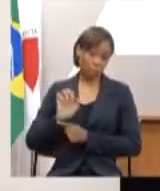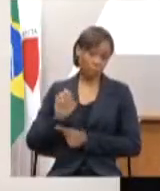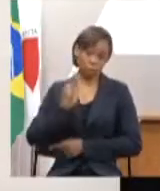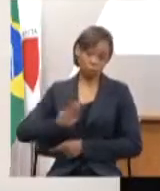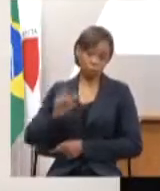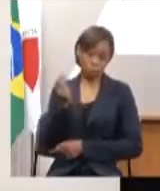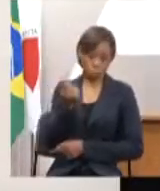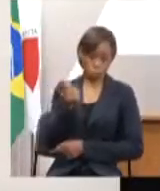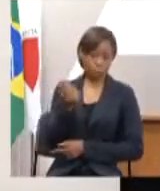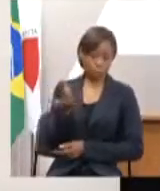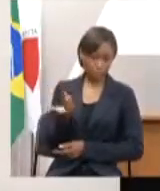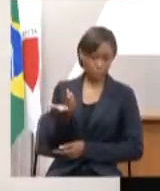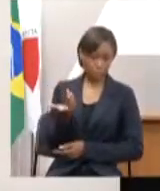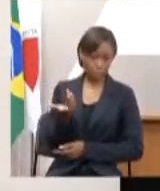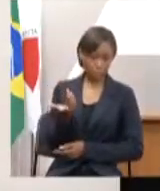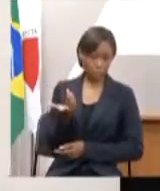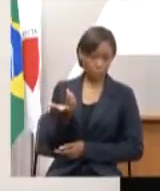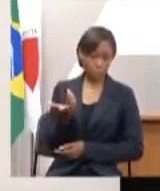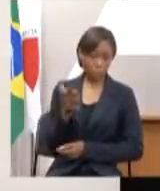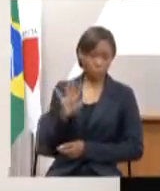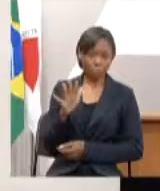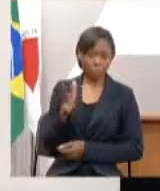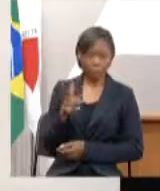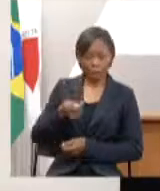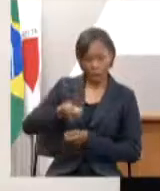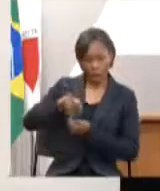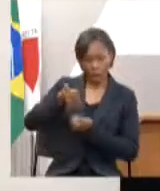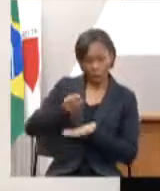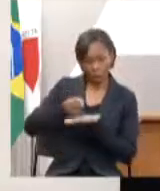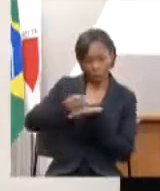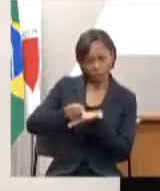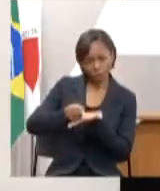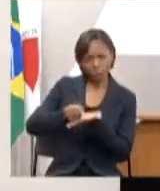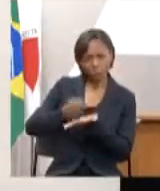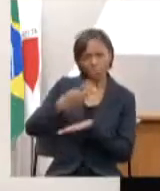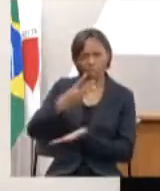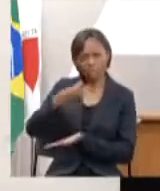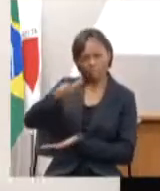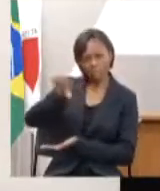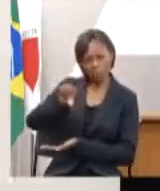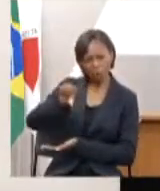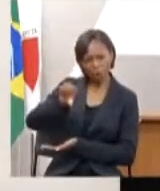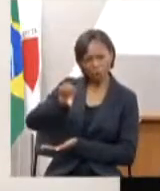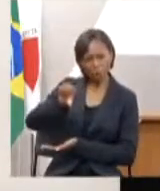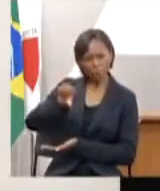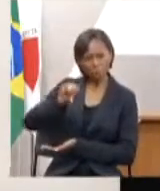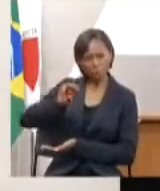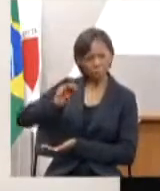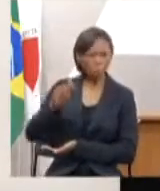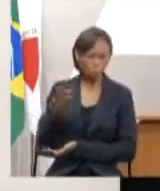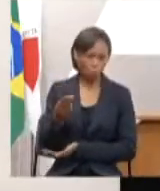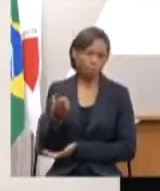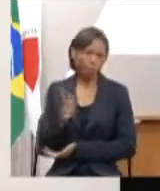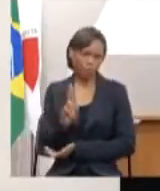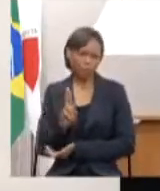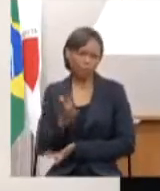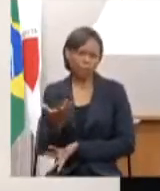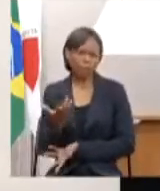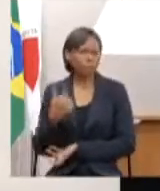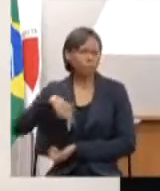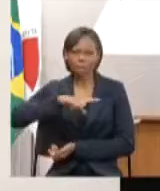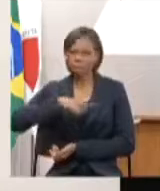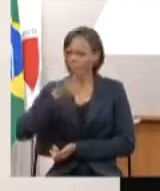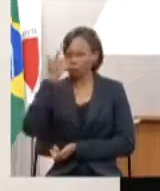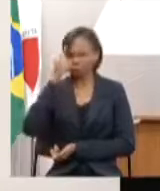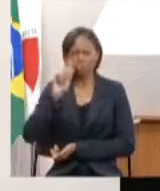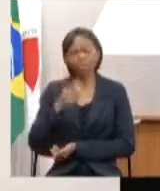para um auxílio emergencial de 39 reais. Nós não sabemos a condução do governo federal